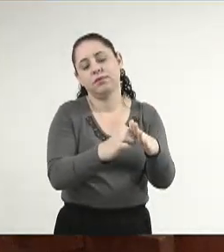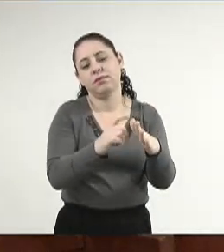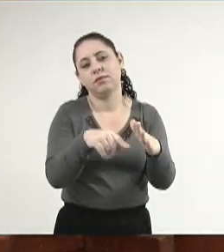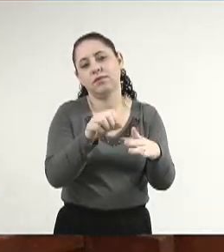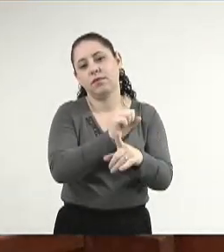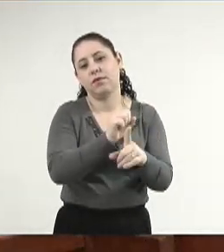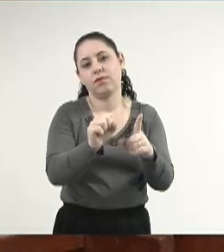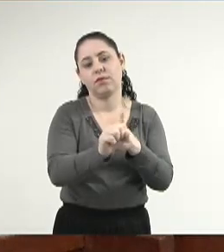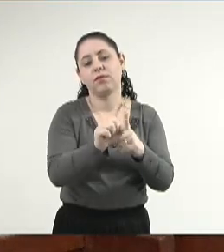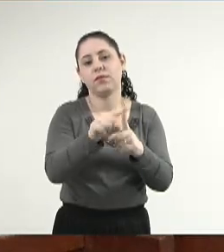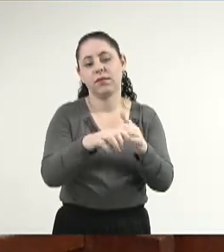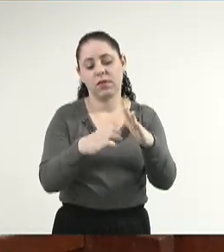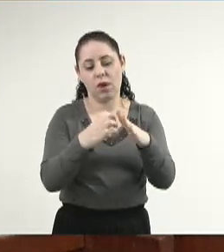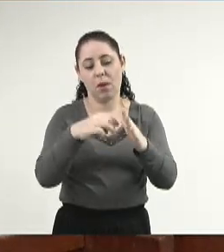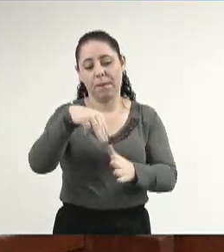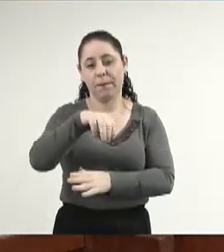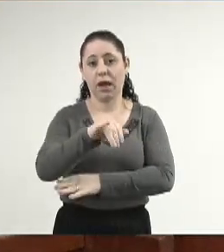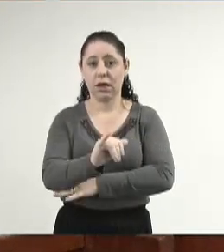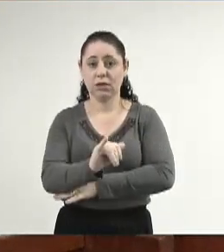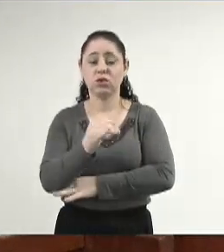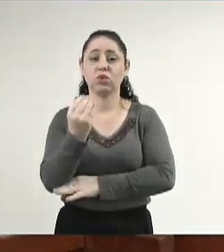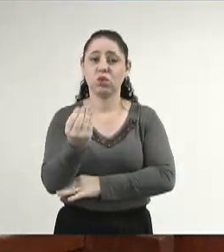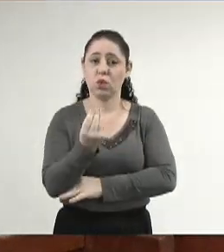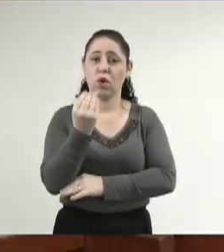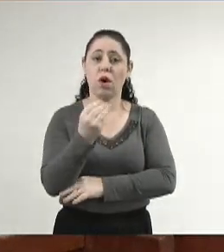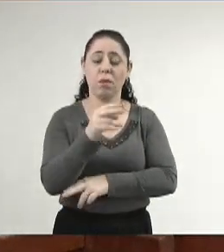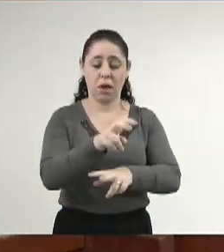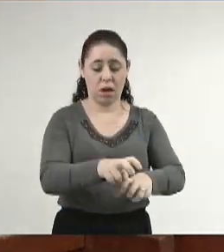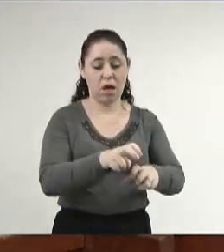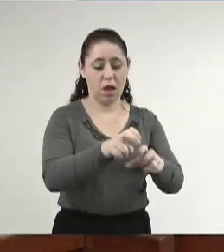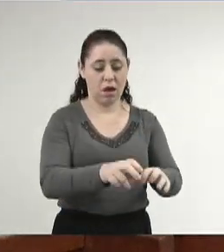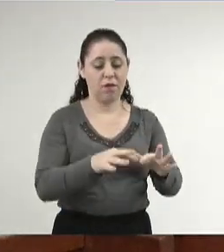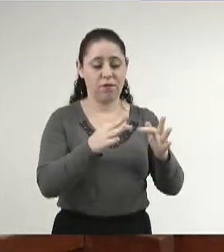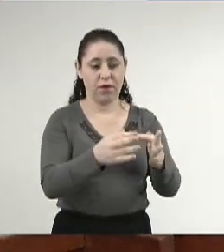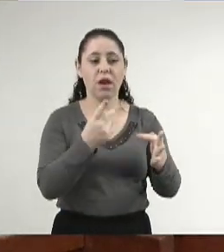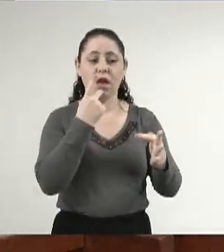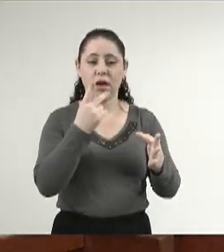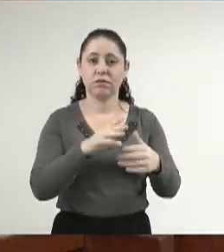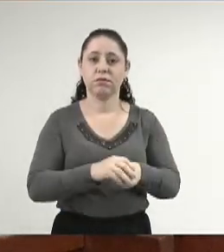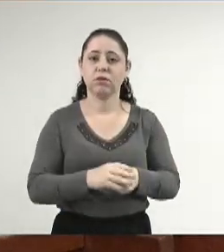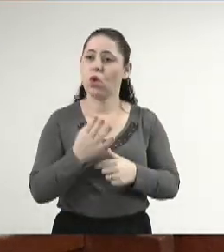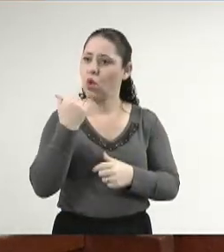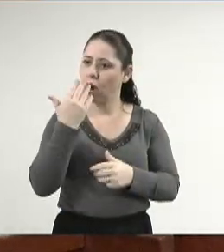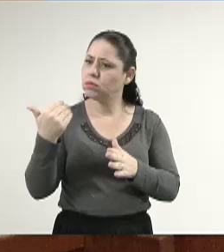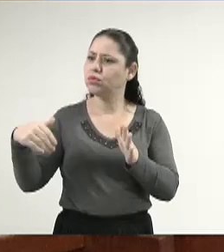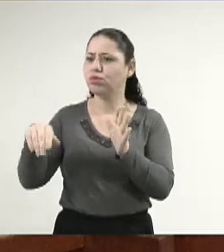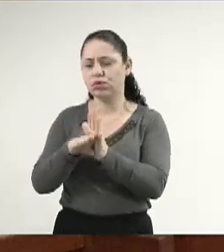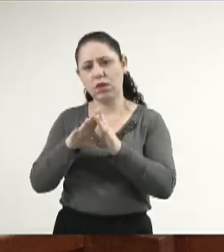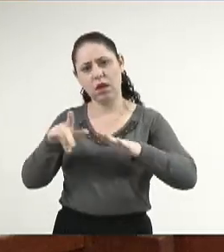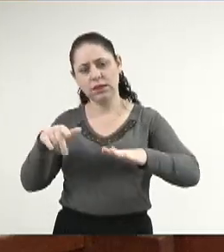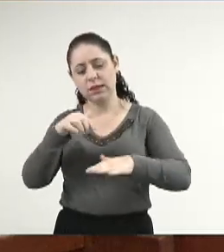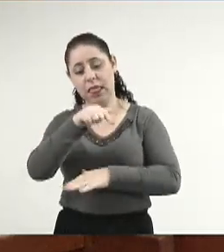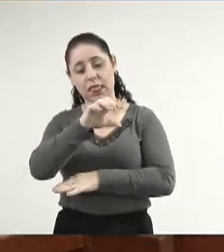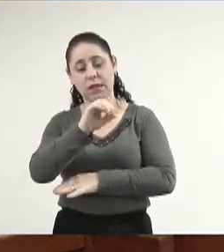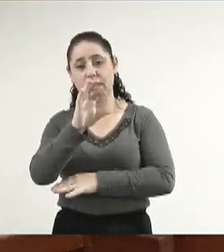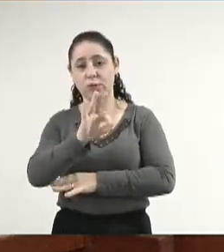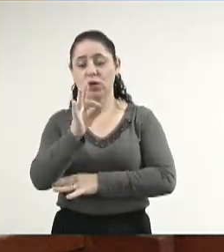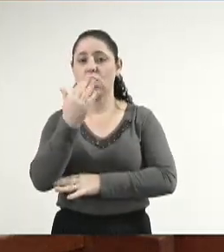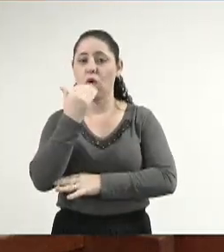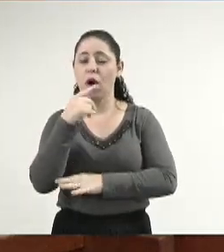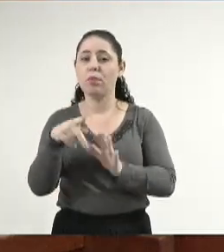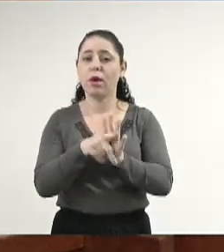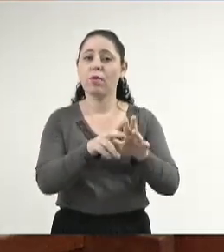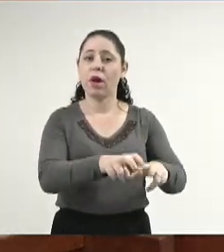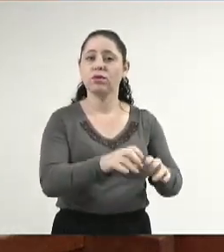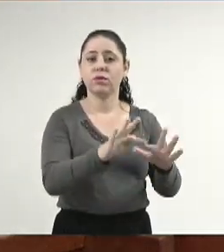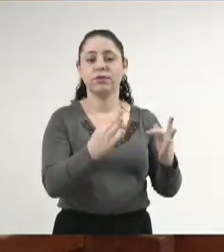sociedade é o pequeno. É como a agricultura, o alimento que chega na nossa mesa, 70% vem da